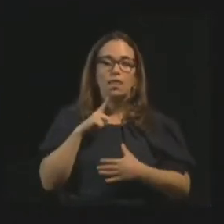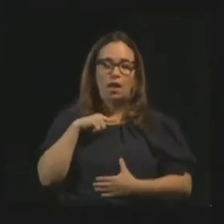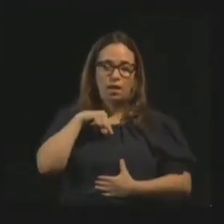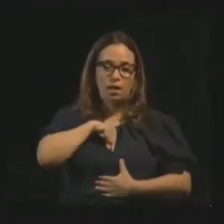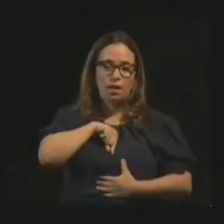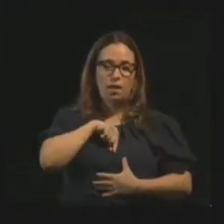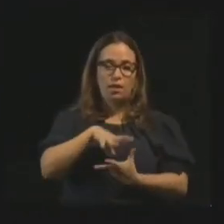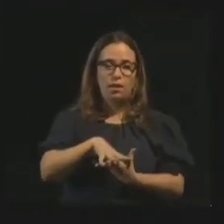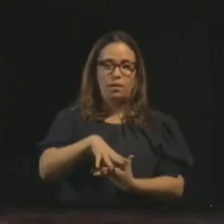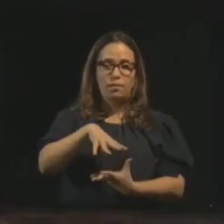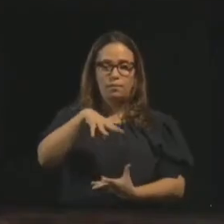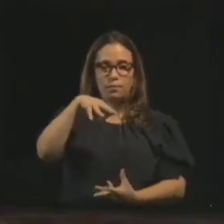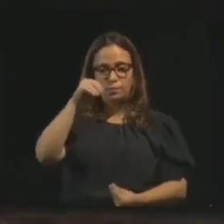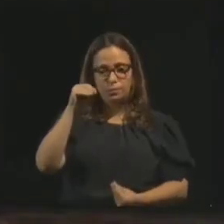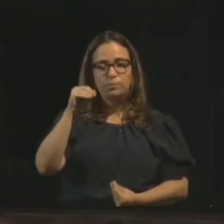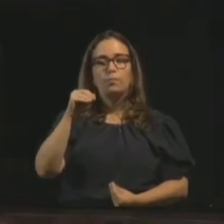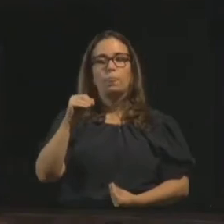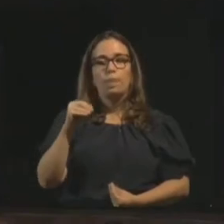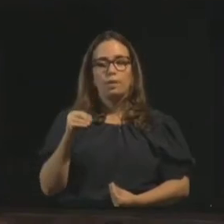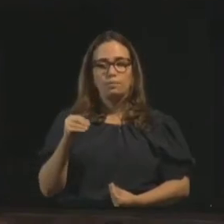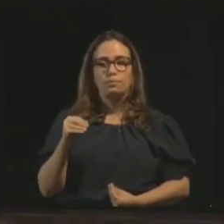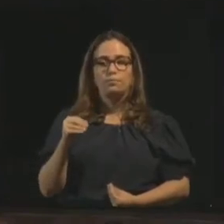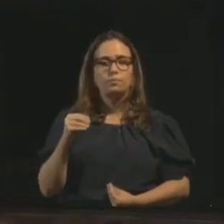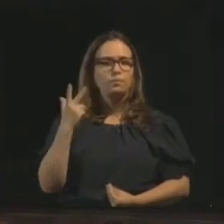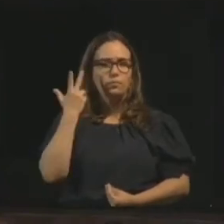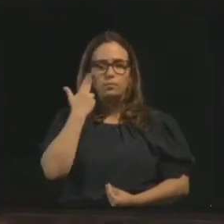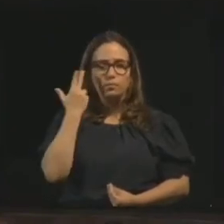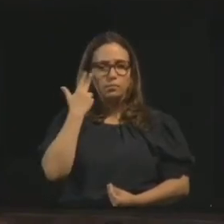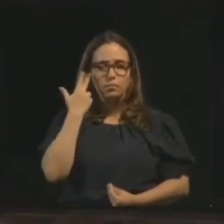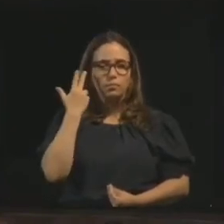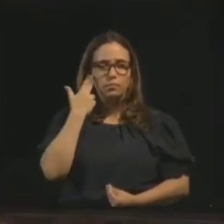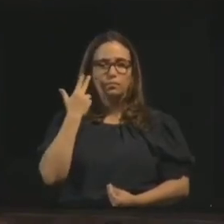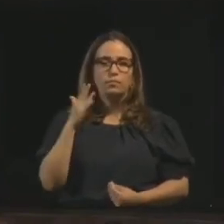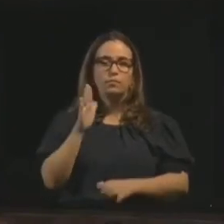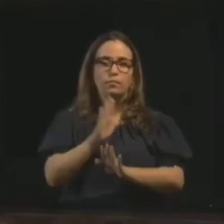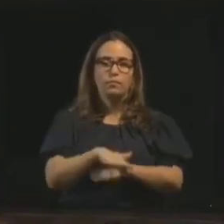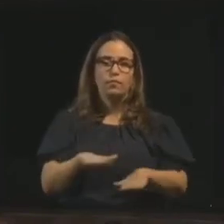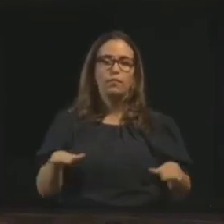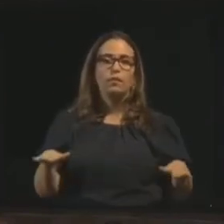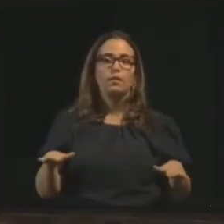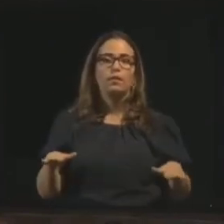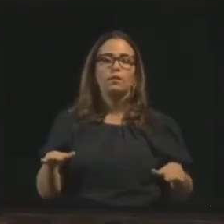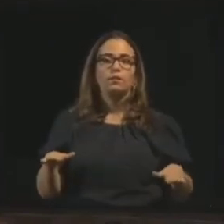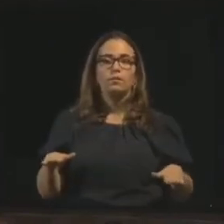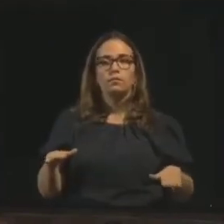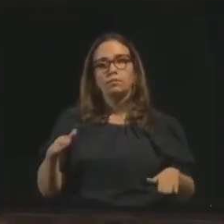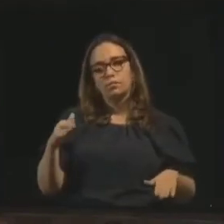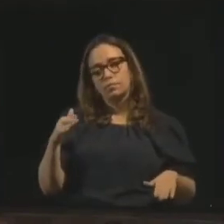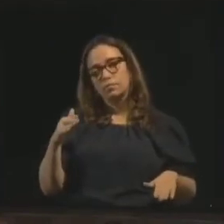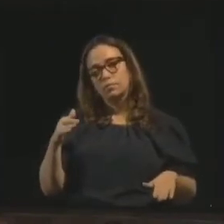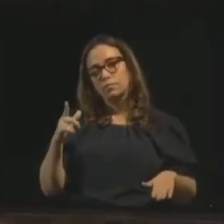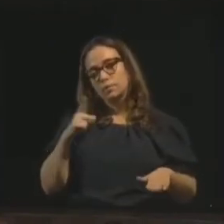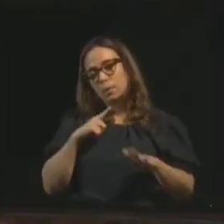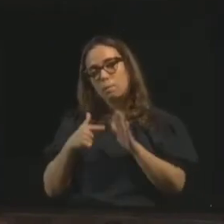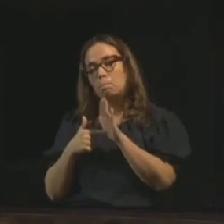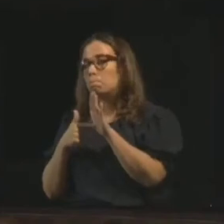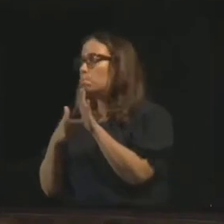livro Consolador, e aí nós sabemos, então, que é natural também que crianças tragam a faculdade mediúnica.